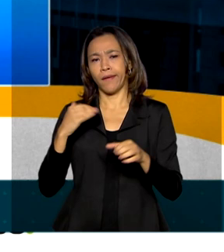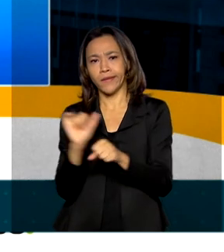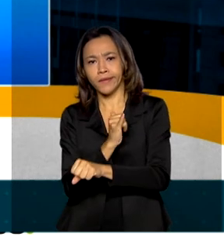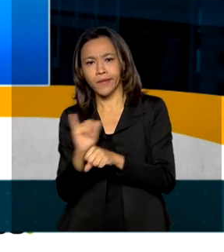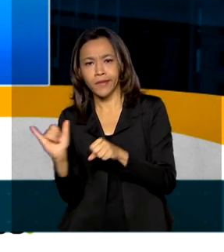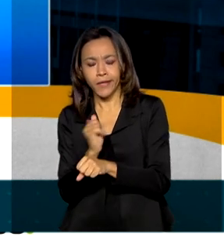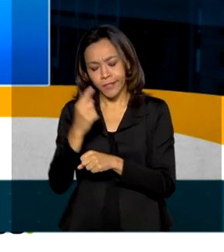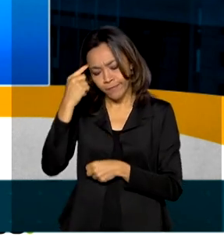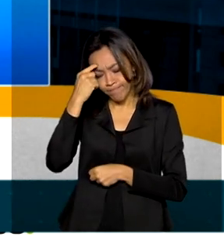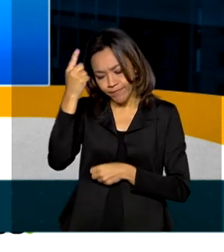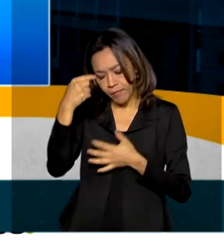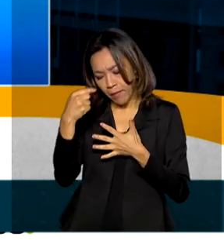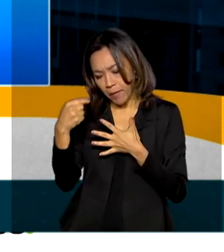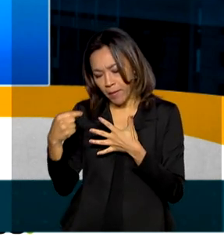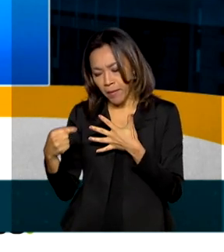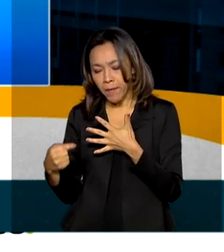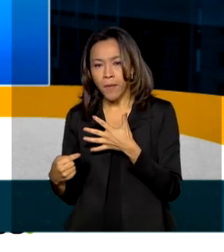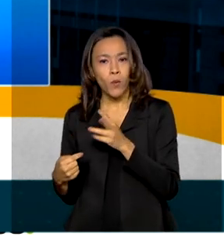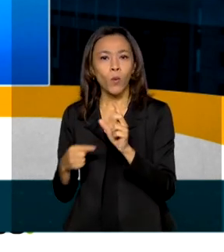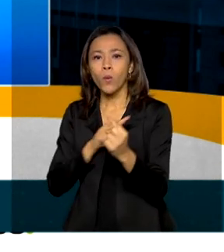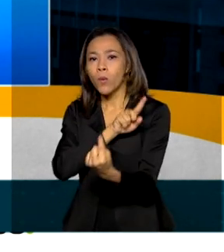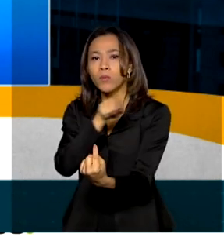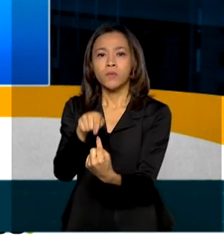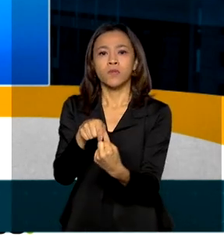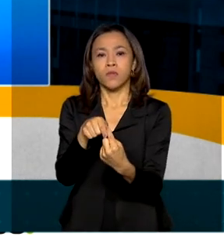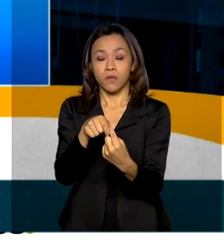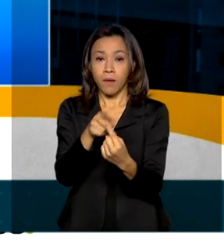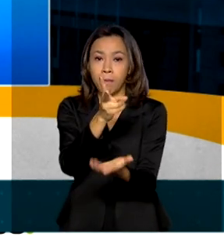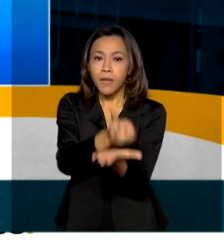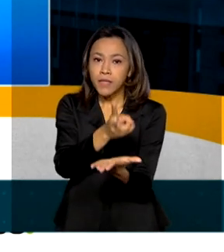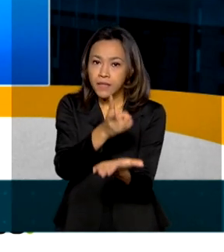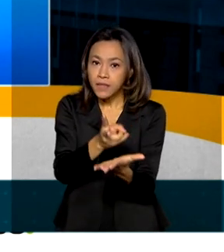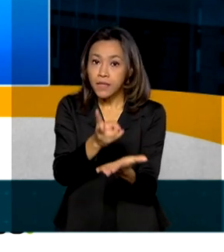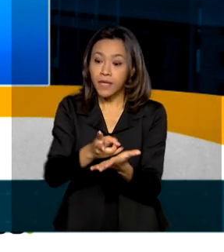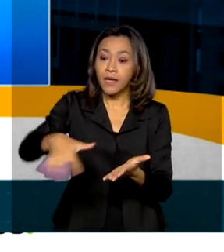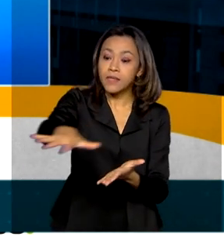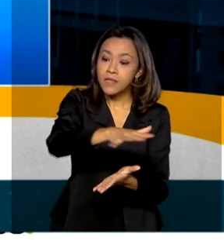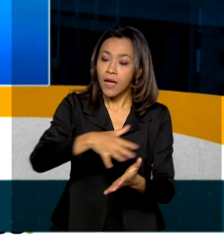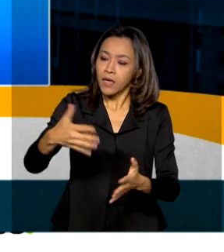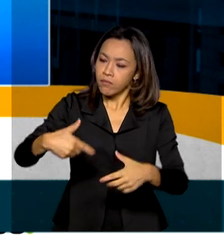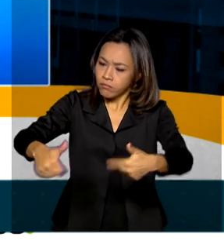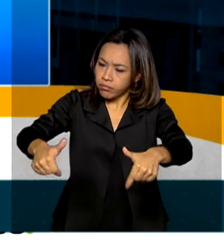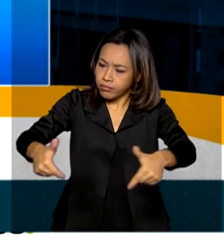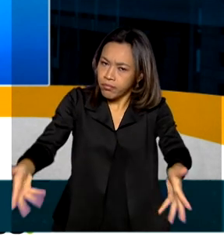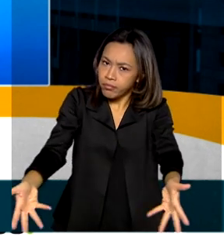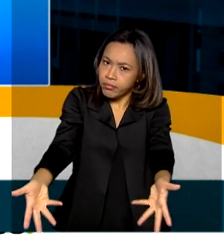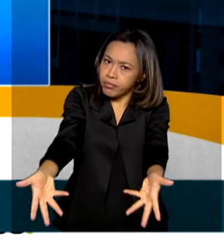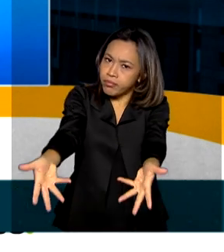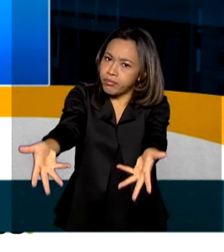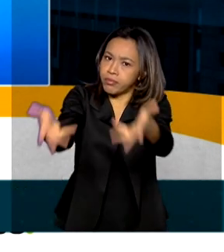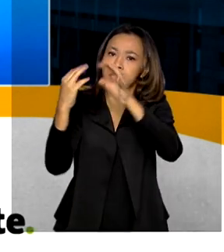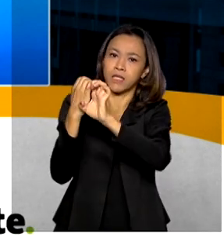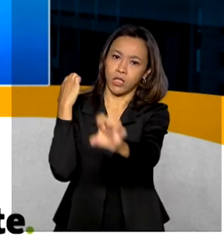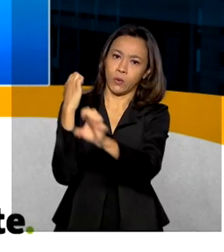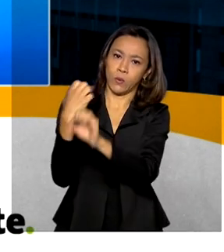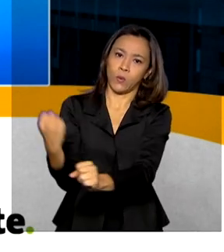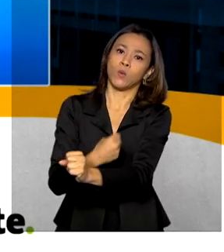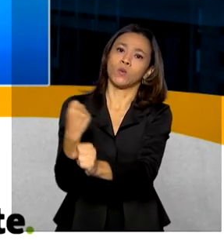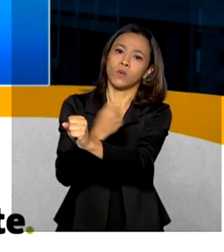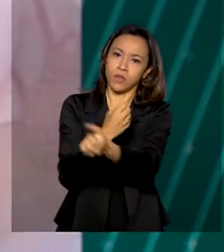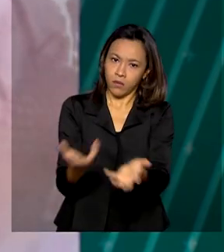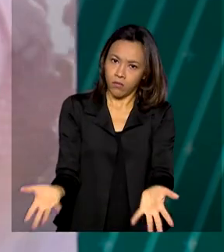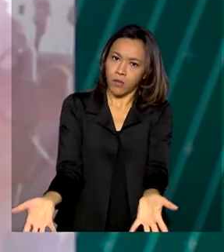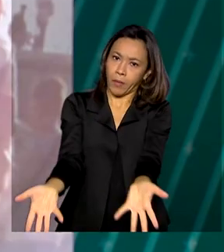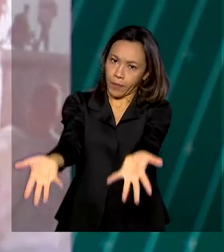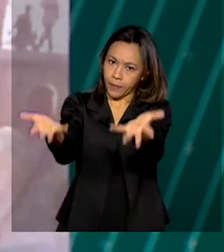necessárias para manter o segmento, porque é um segmento vital para o Brasil, intensivo em mão de obra.